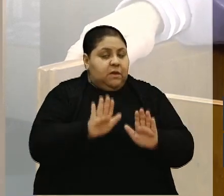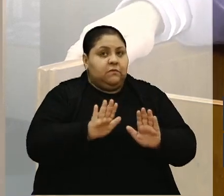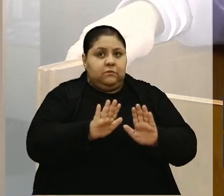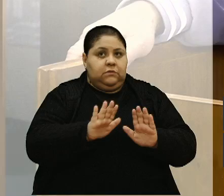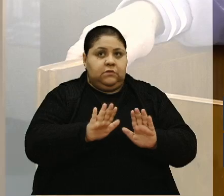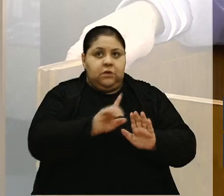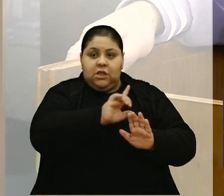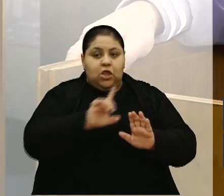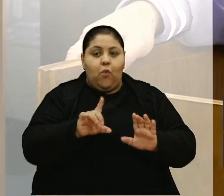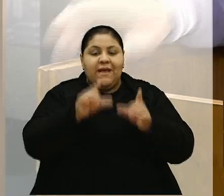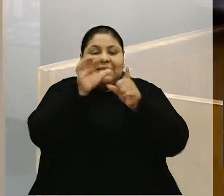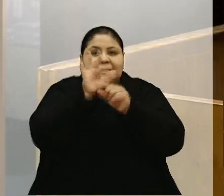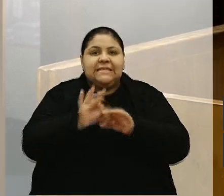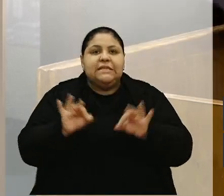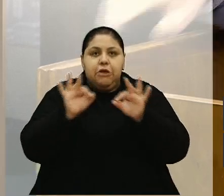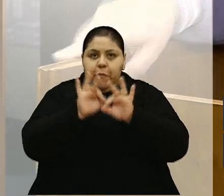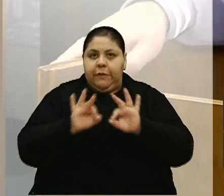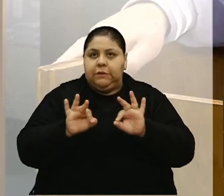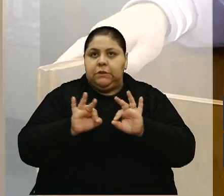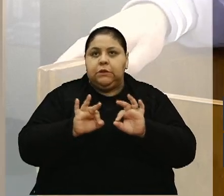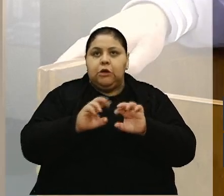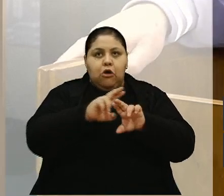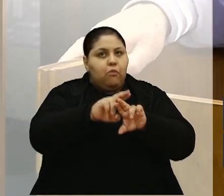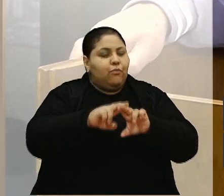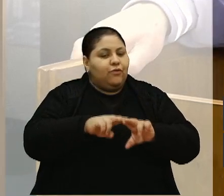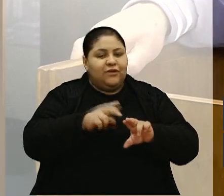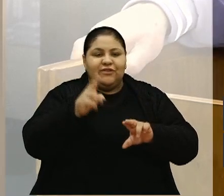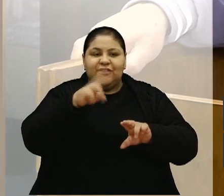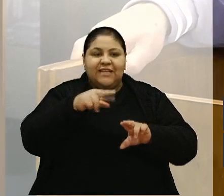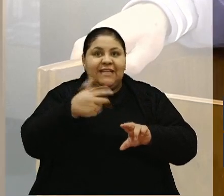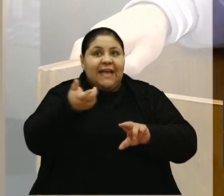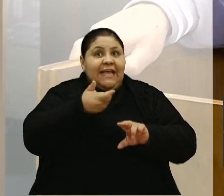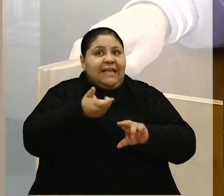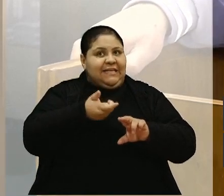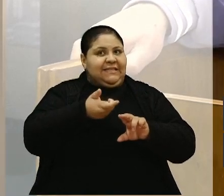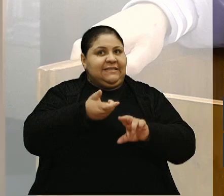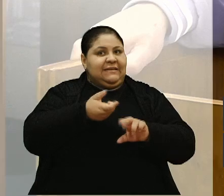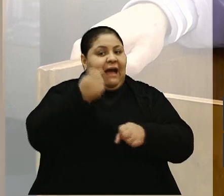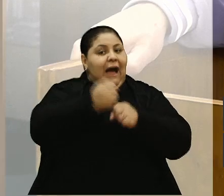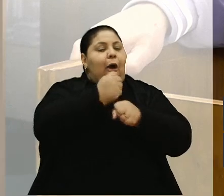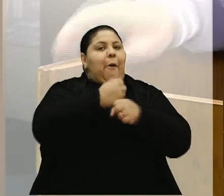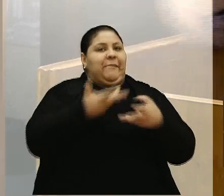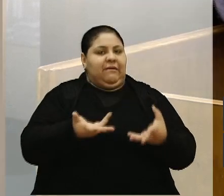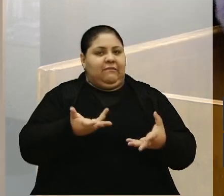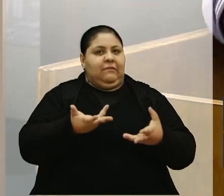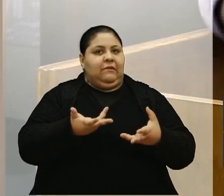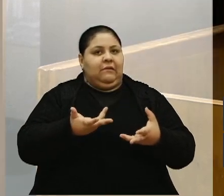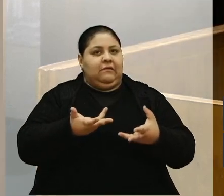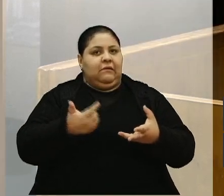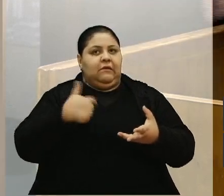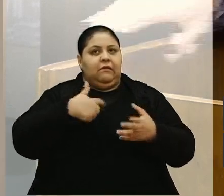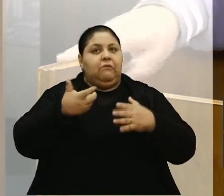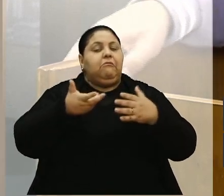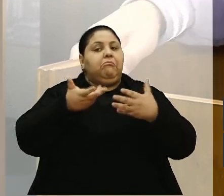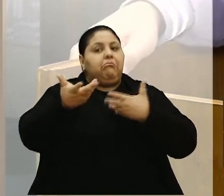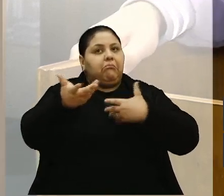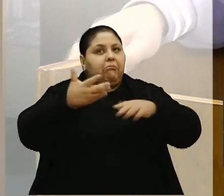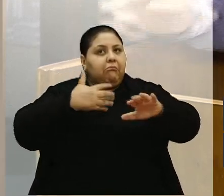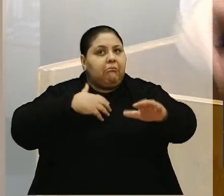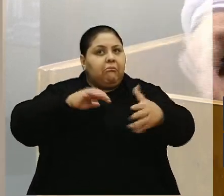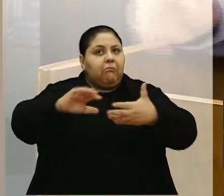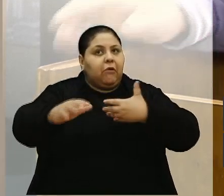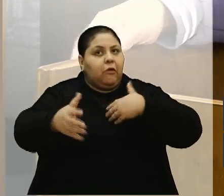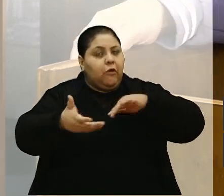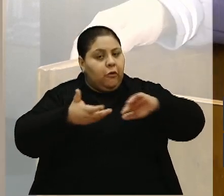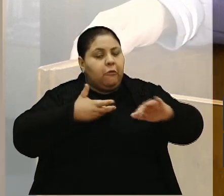Então, não é simples assim. Por isso que ninguém pegou. Por isso que ninguém pegou. Eu me coloco no lugar, eu conheço lá o